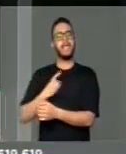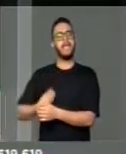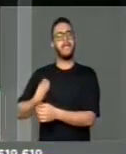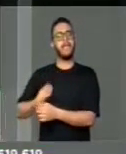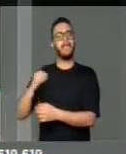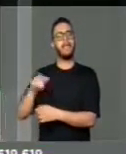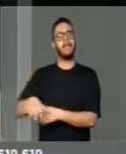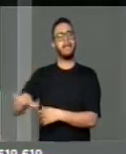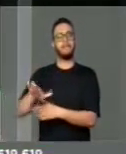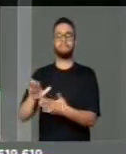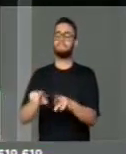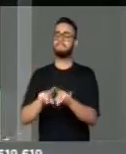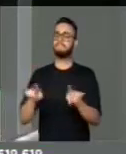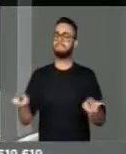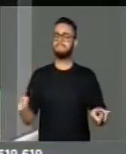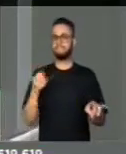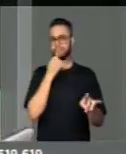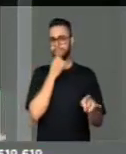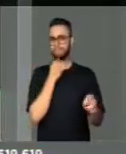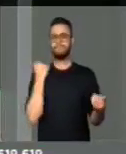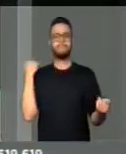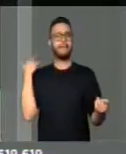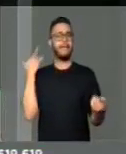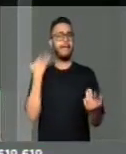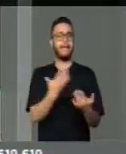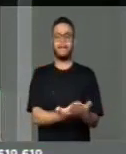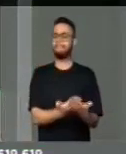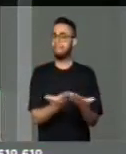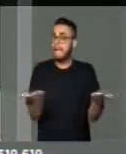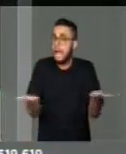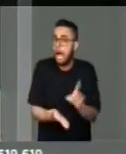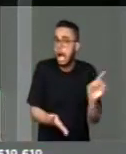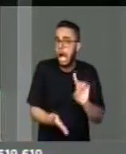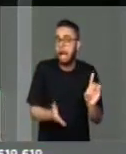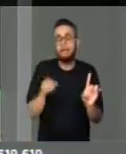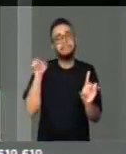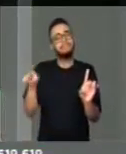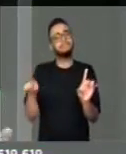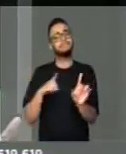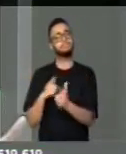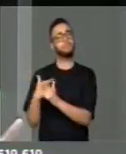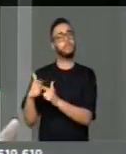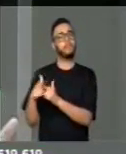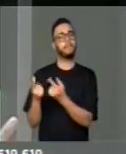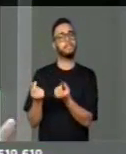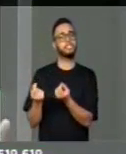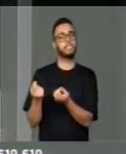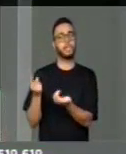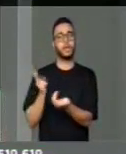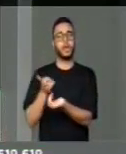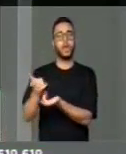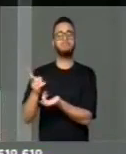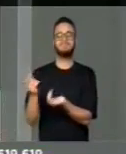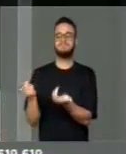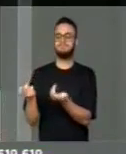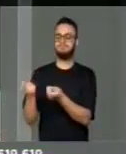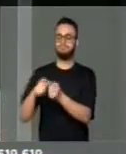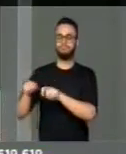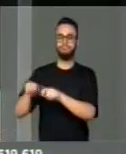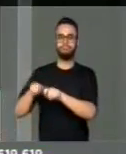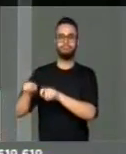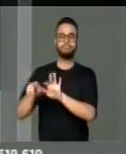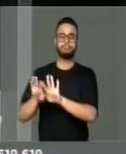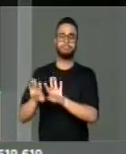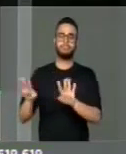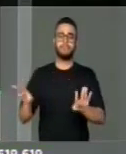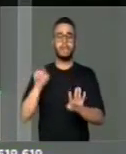infelizmente há muito tempo, não é de agora, vem vivenciando um problema financeiro da sua manutenção. É um parque que engloba